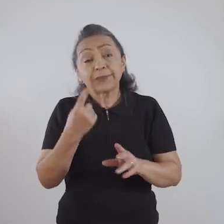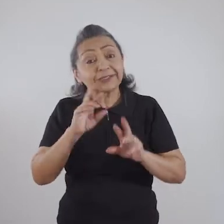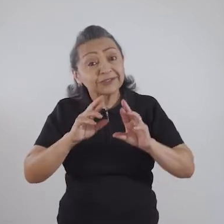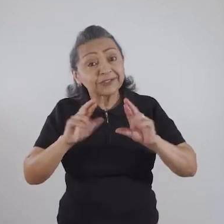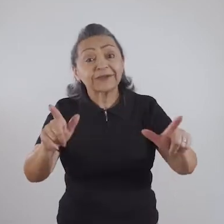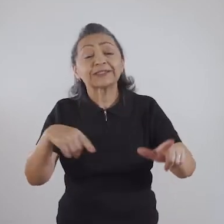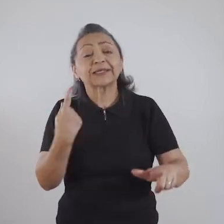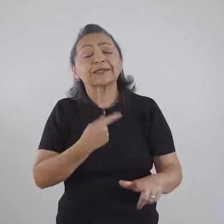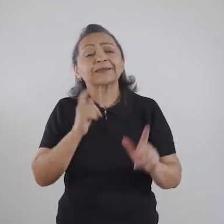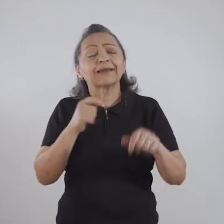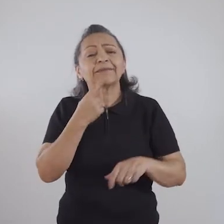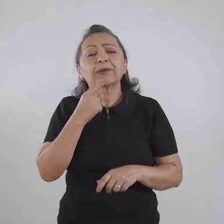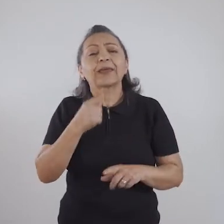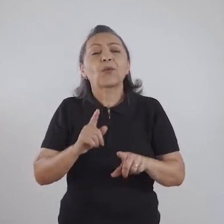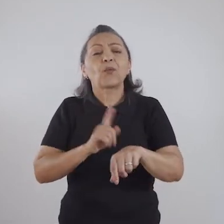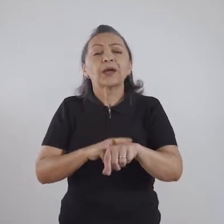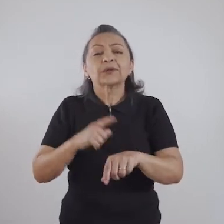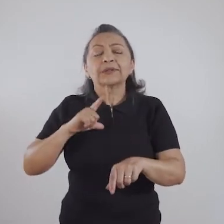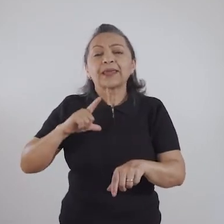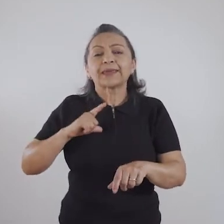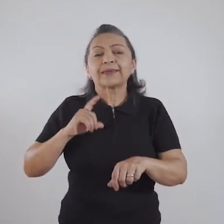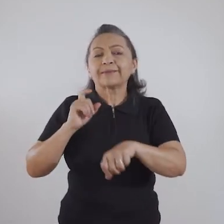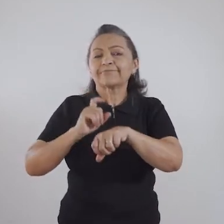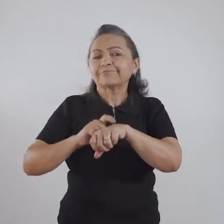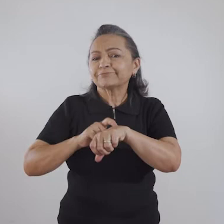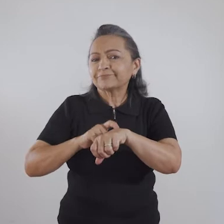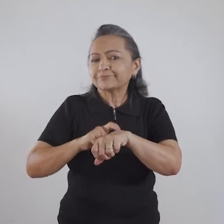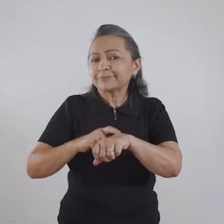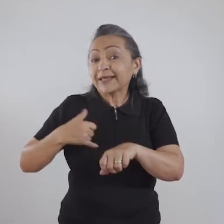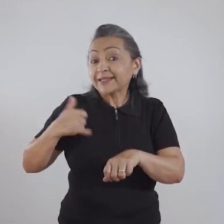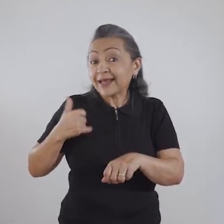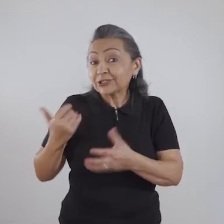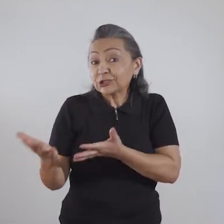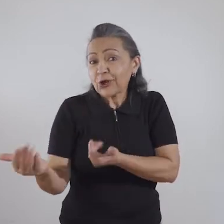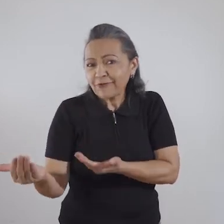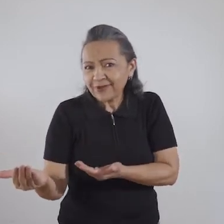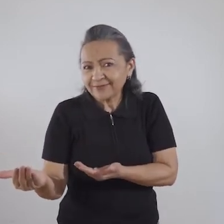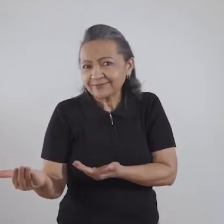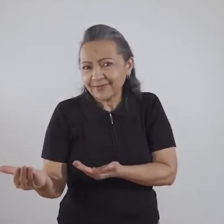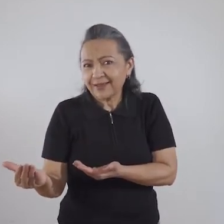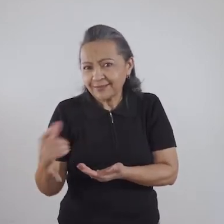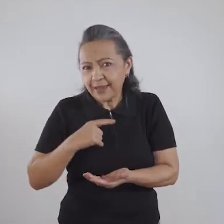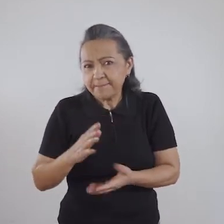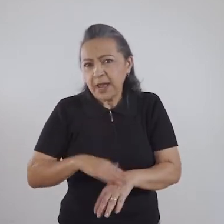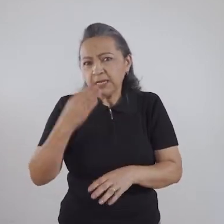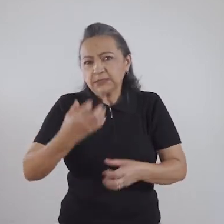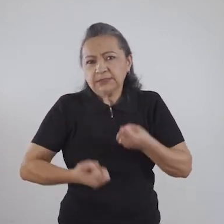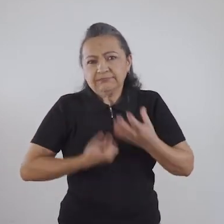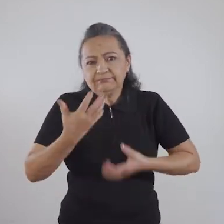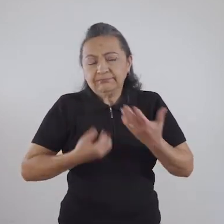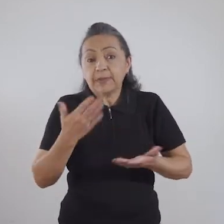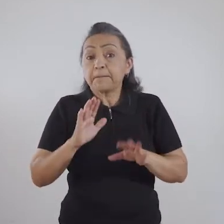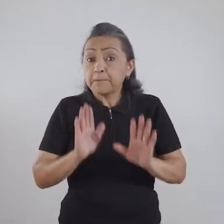Que é uma das diferenças que a gente poderia dizer, assim, de quando você tem uma relação sexual numa idade mais nova da sua vida.